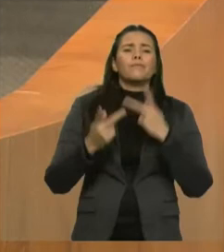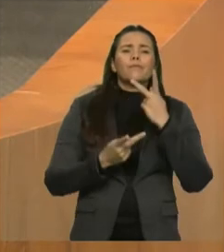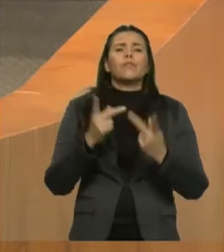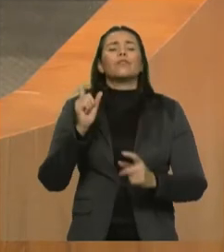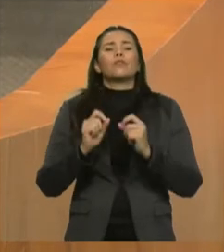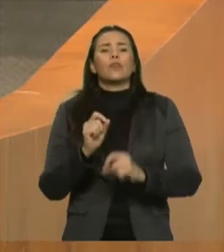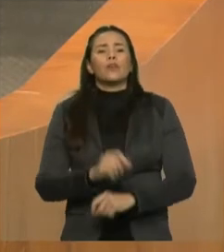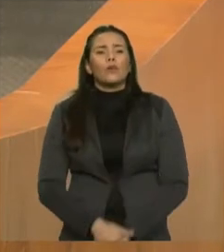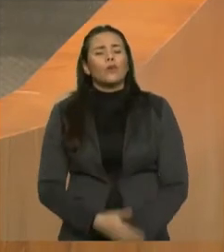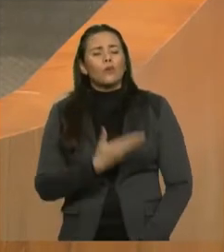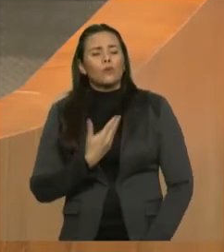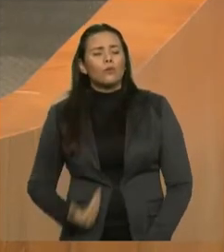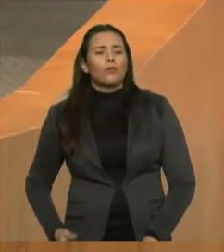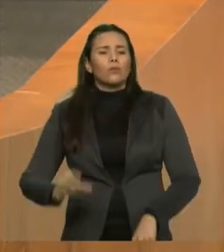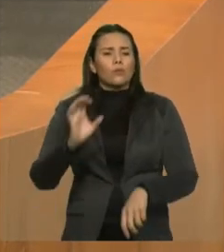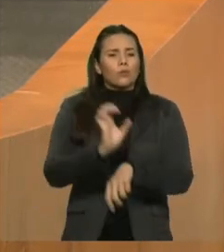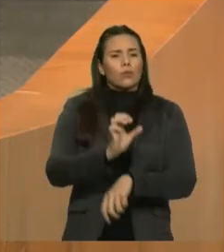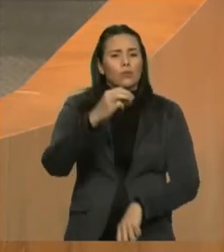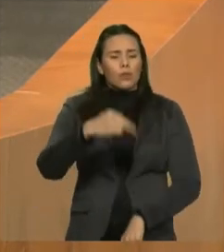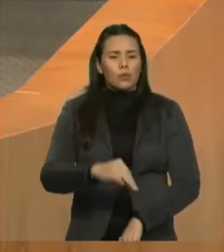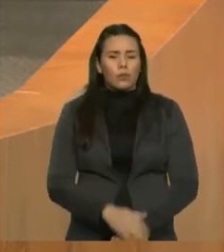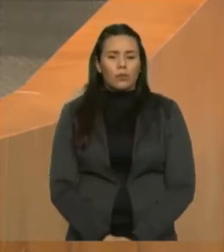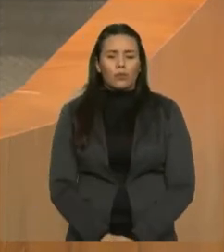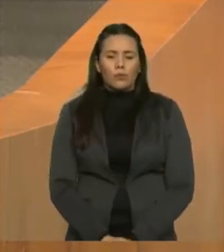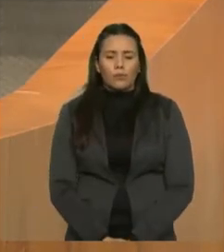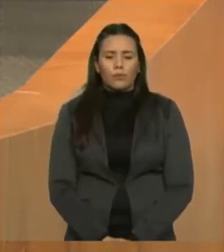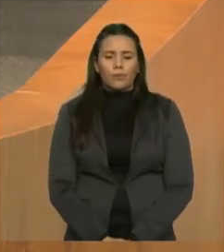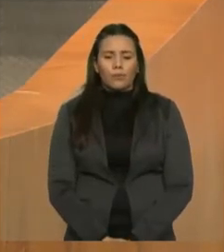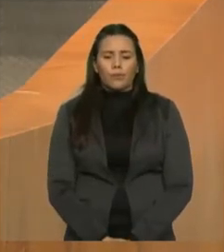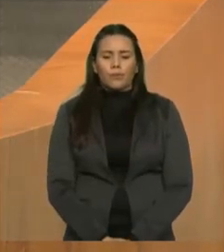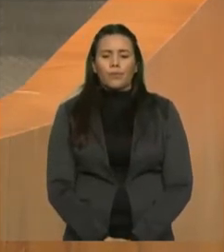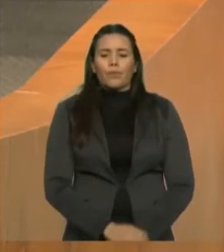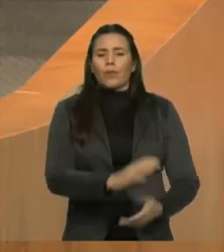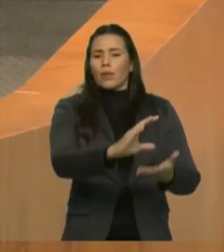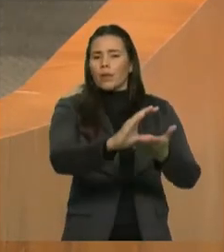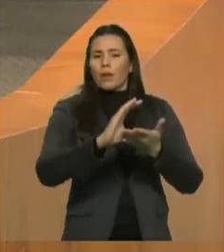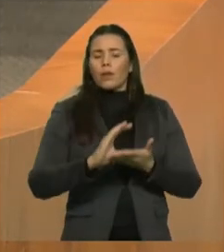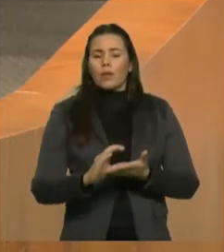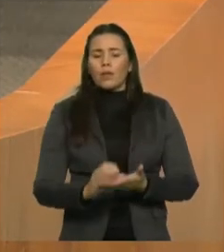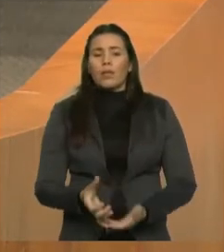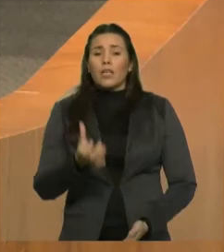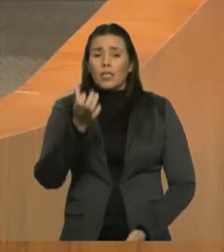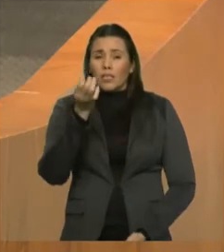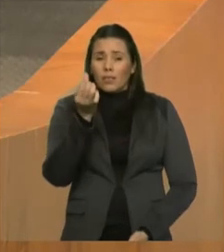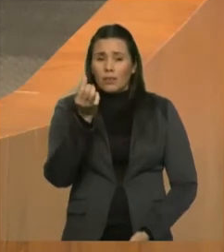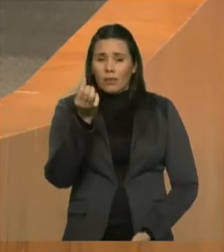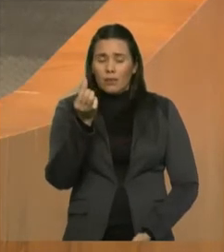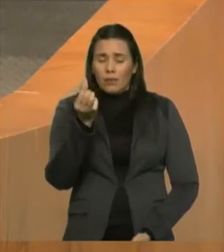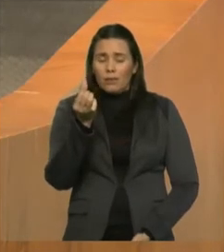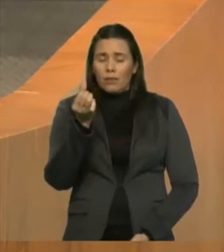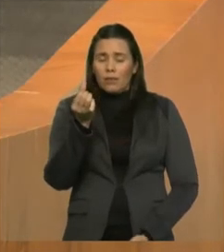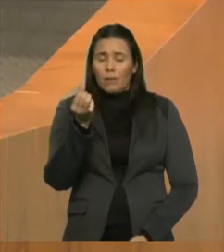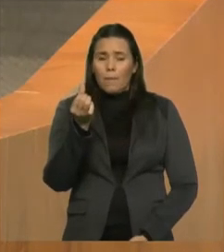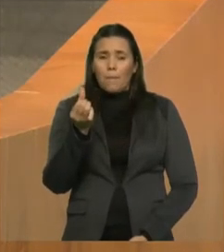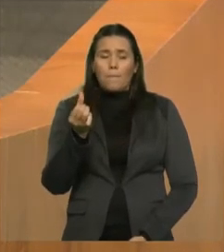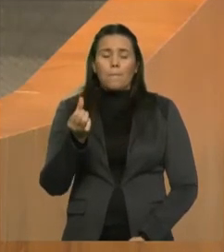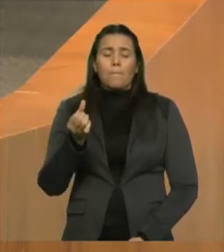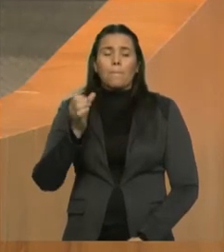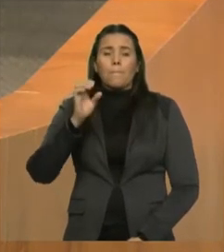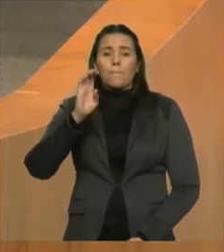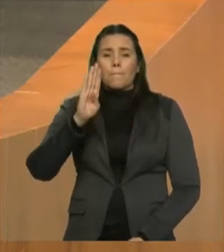governo, Estado e municípios, já recebeu mais de R$ bilhões, R 6 bilhões